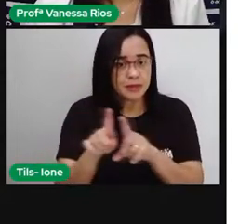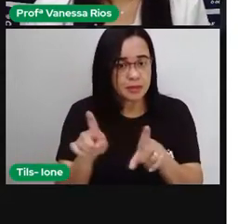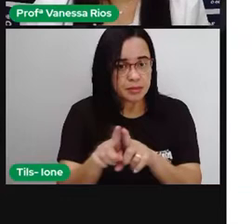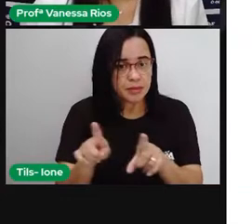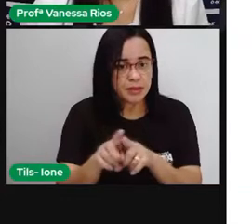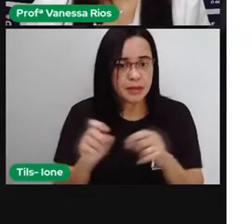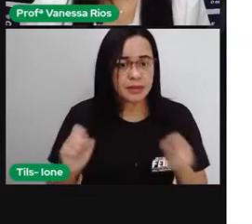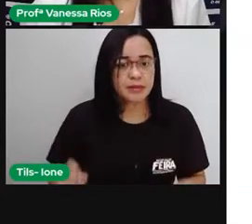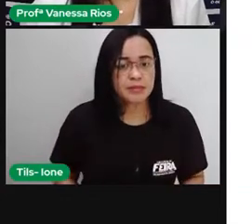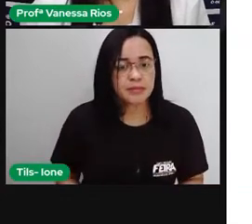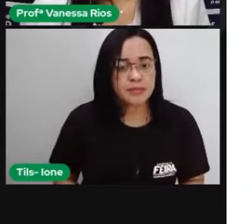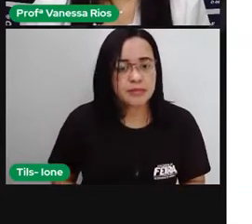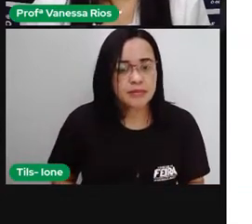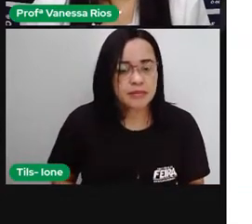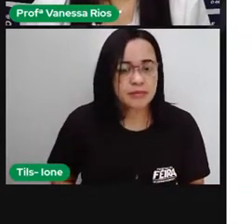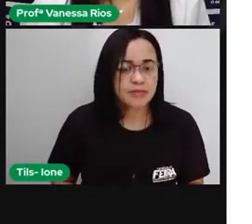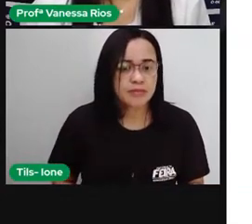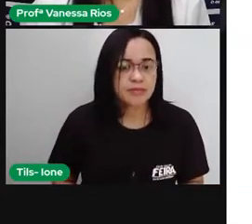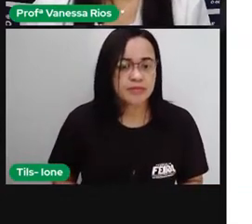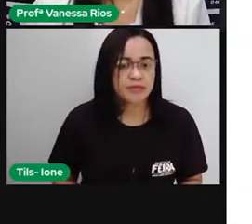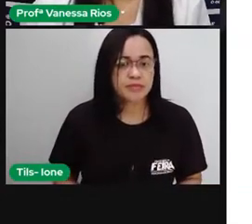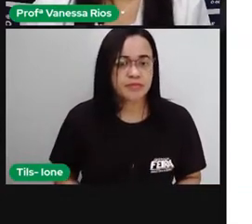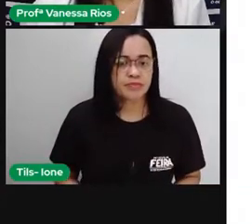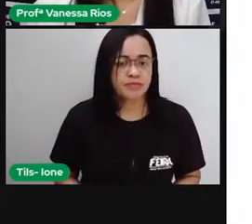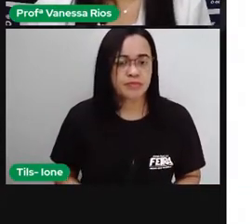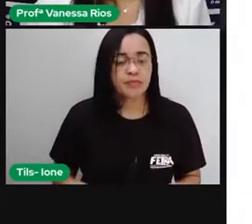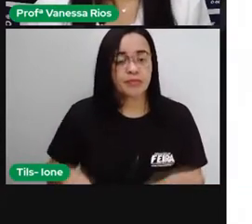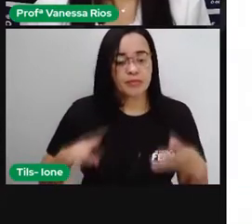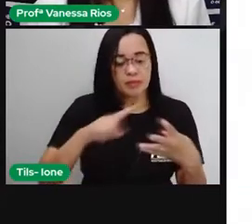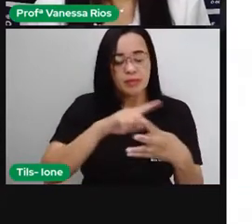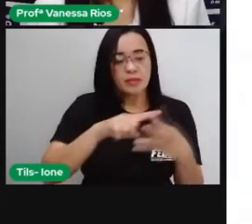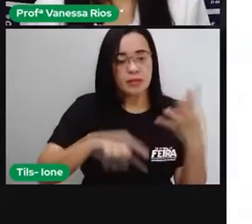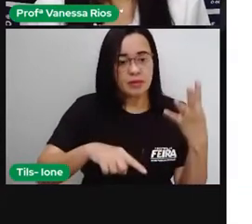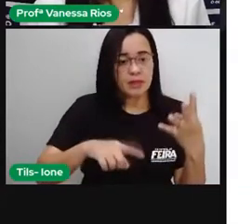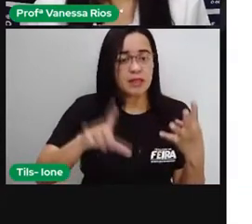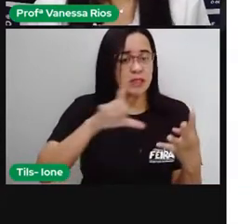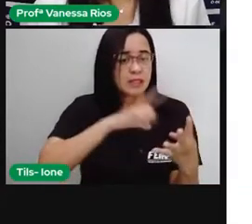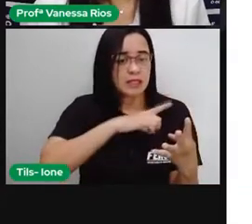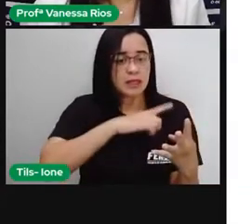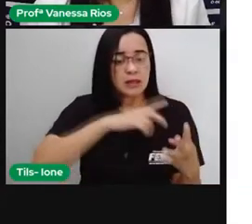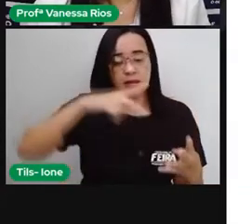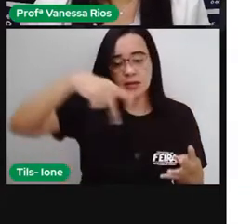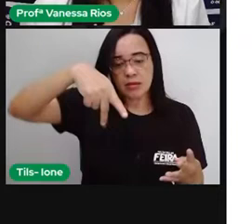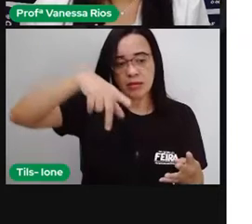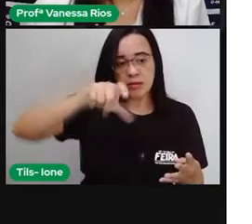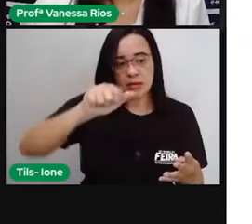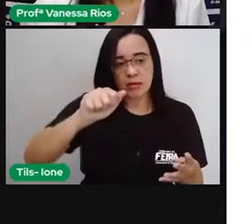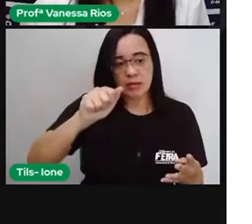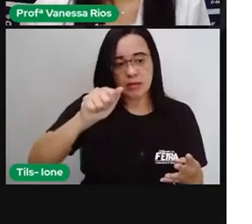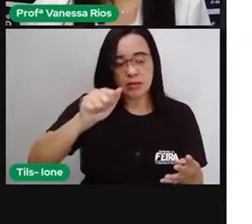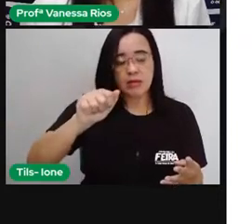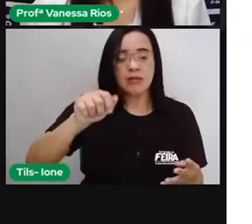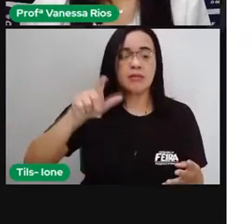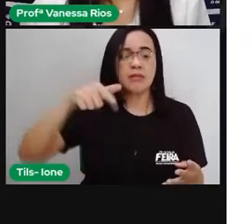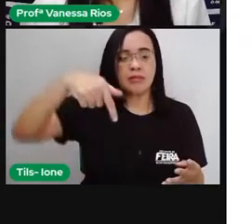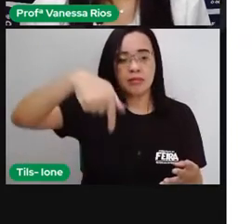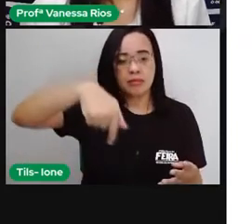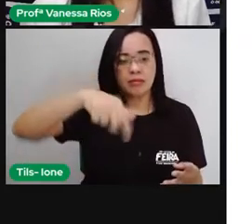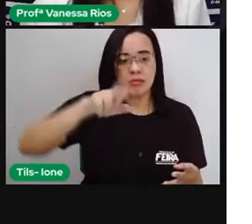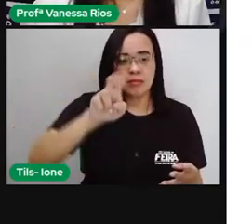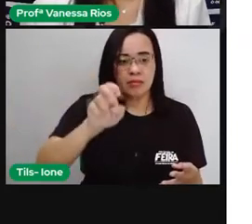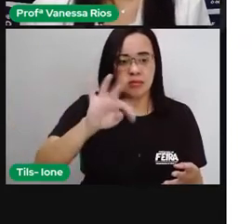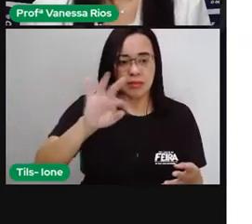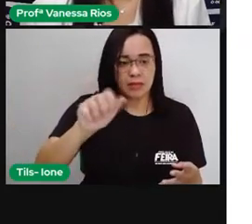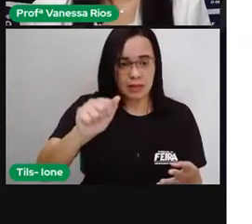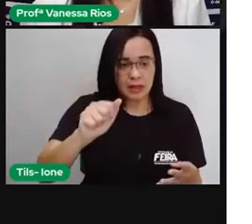doenças. E temos também as plaquetas, que são responsáveis pela coagulação do sangue. E é aí o